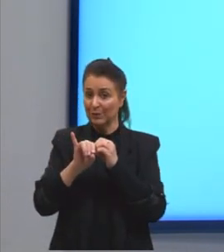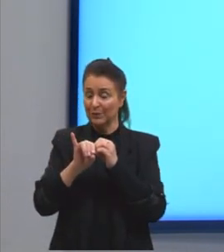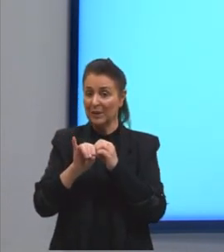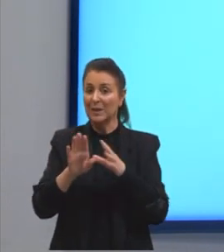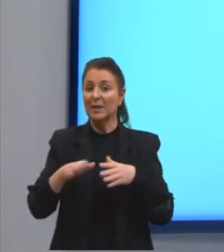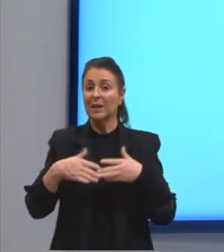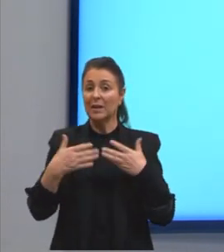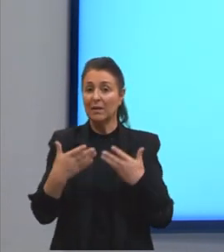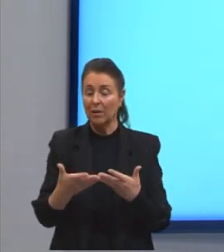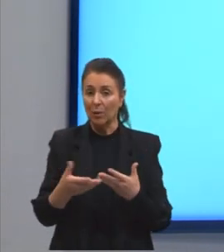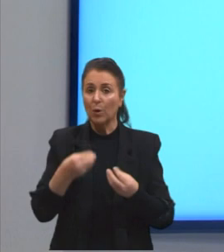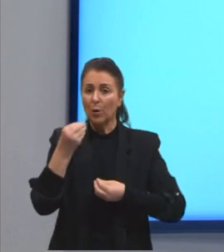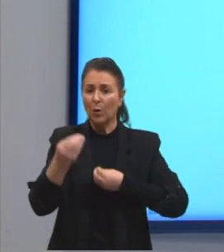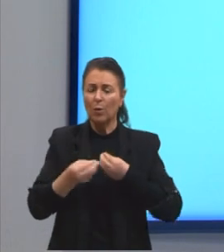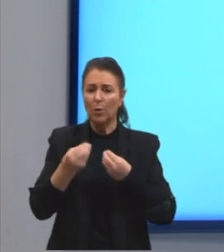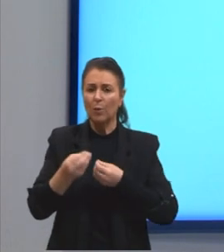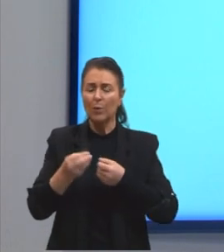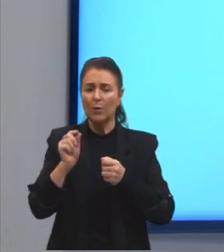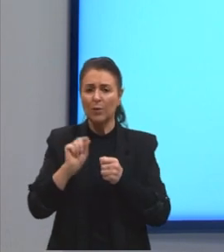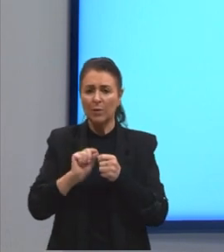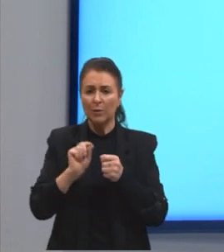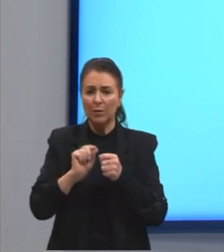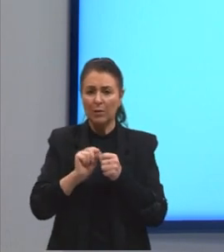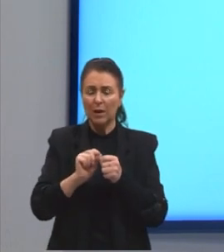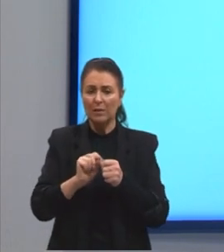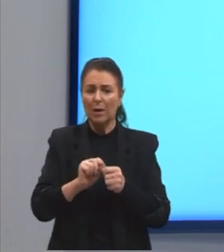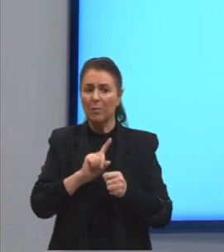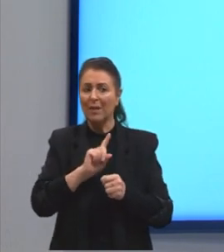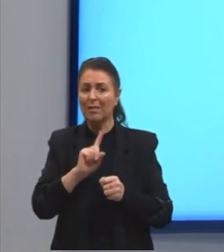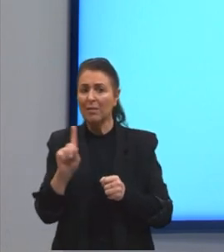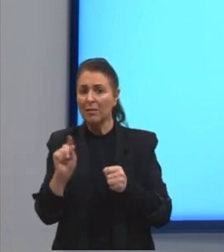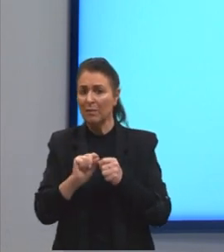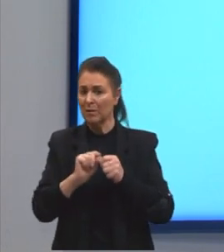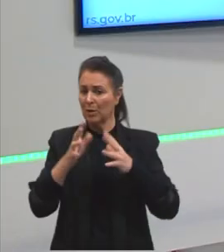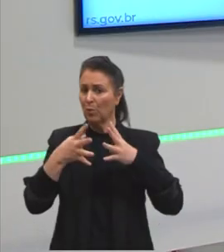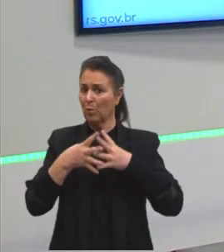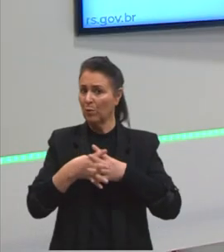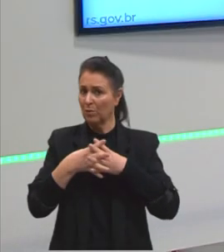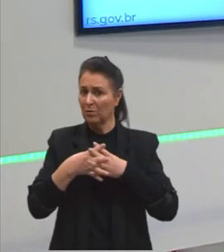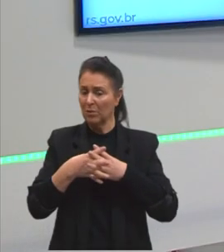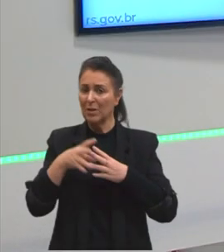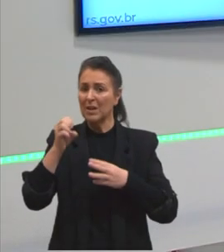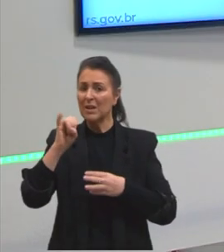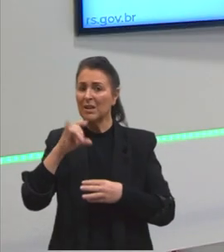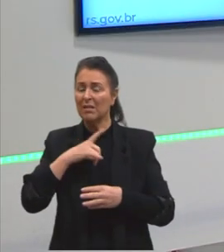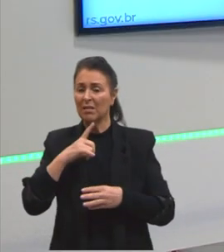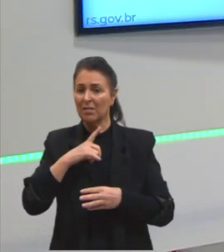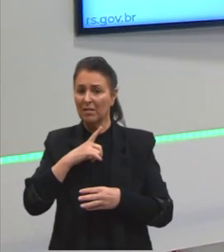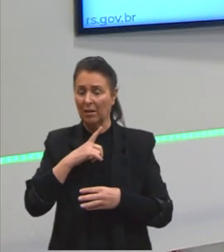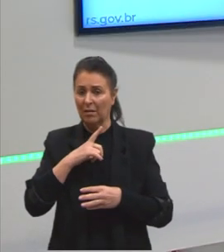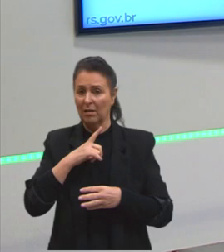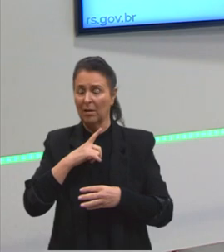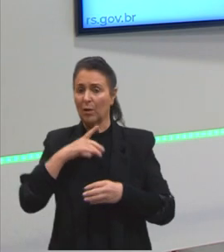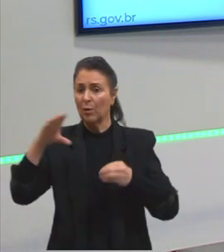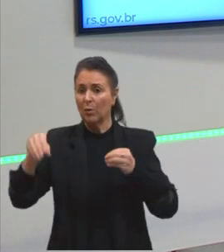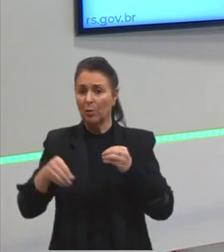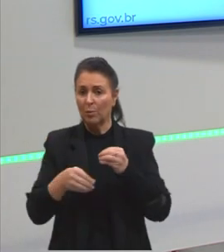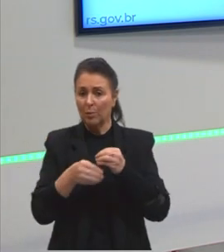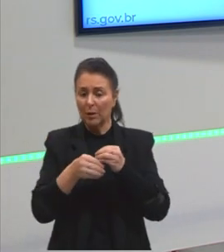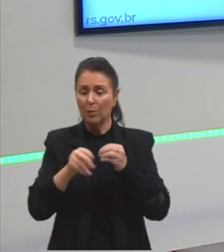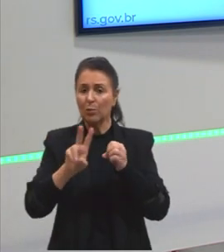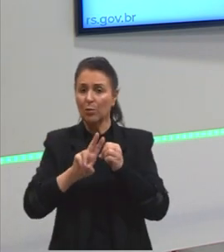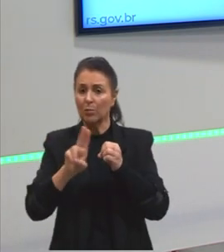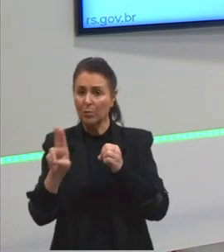Então, como é que a gente faz para a gente não confundir se a gente tem tanto complemento nominal